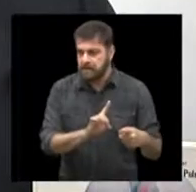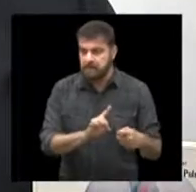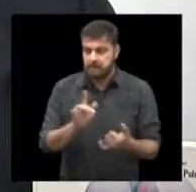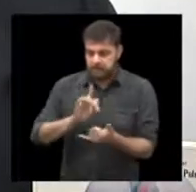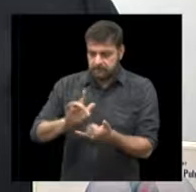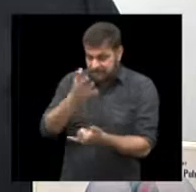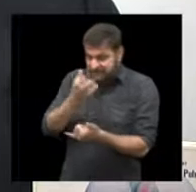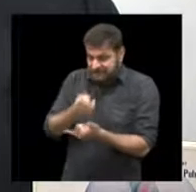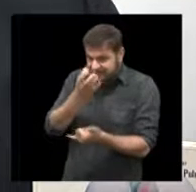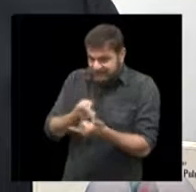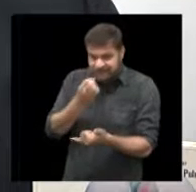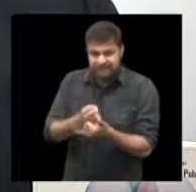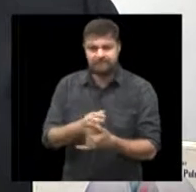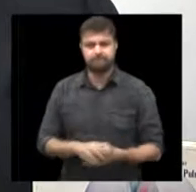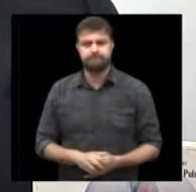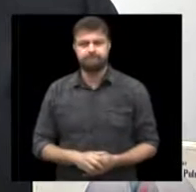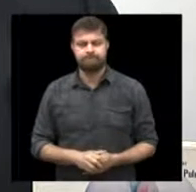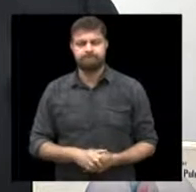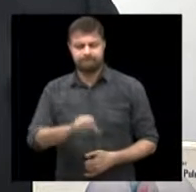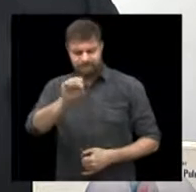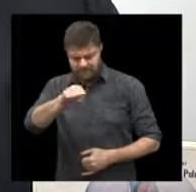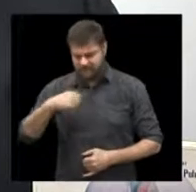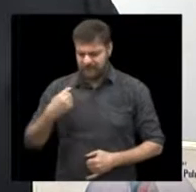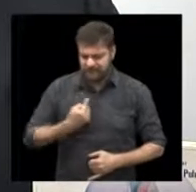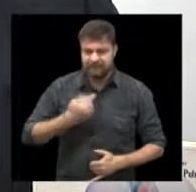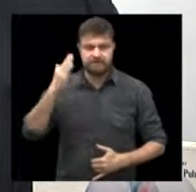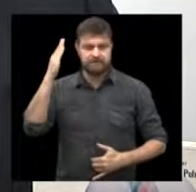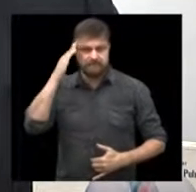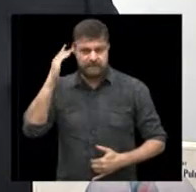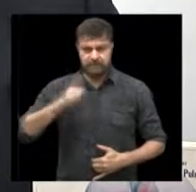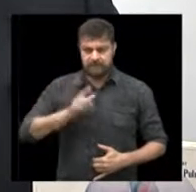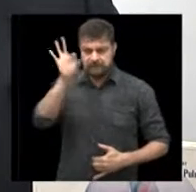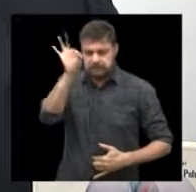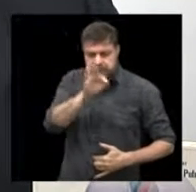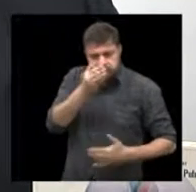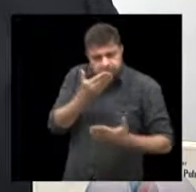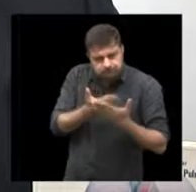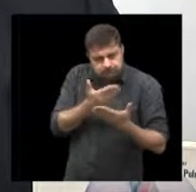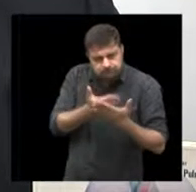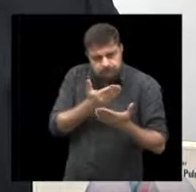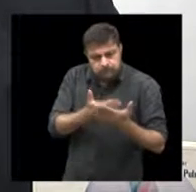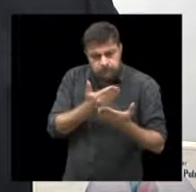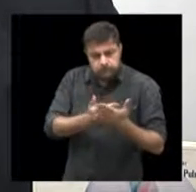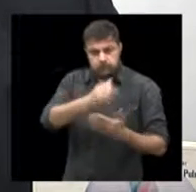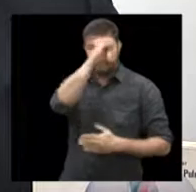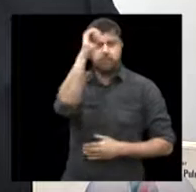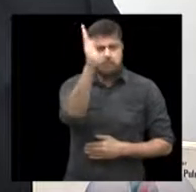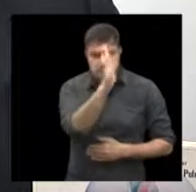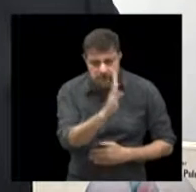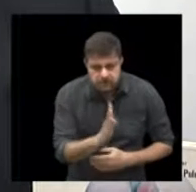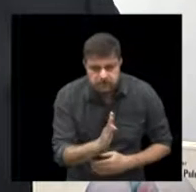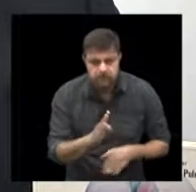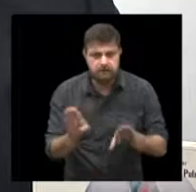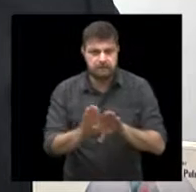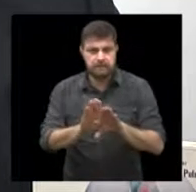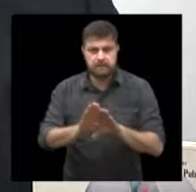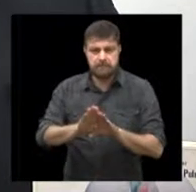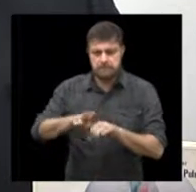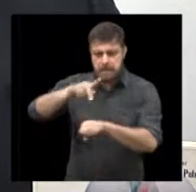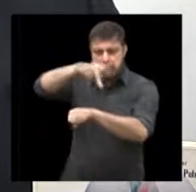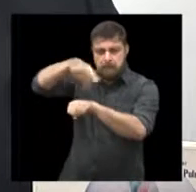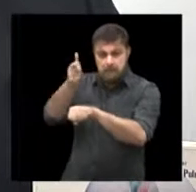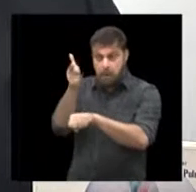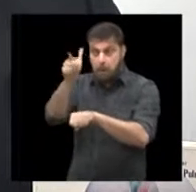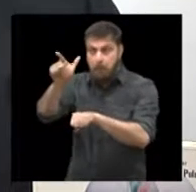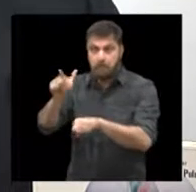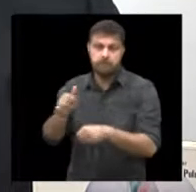Exatamente. Nós sabemos hoje algumas estatísticas, não só brasileiras, como estatísticas internacionais, como nos